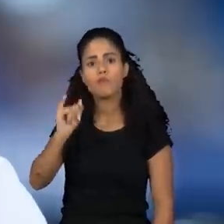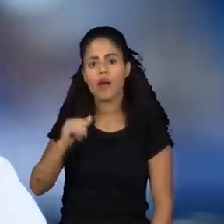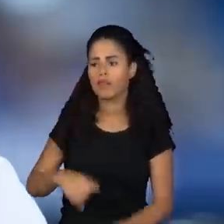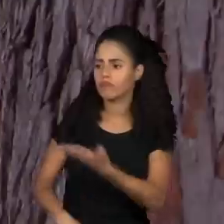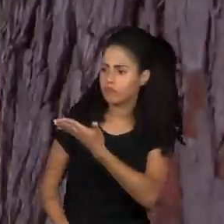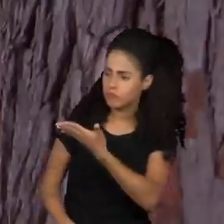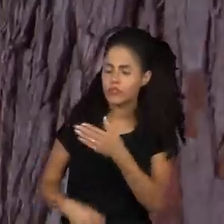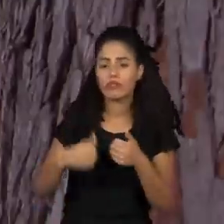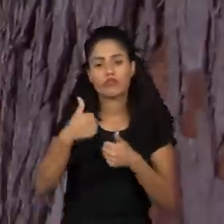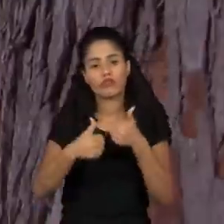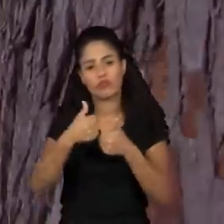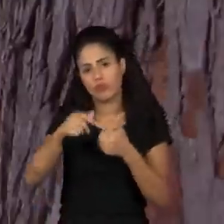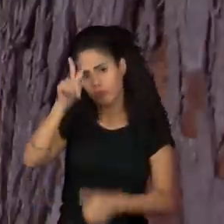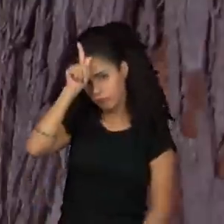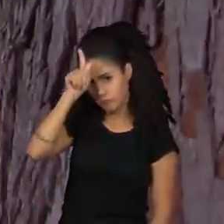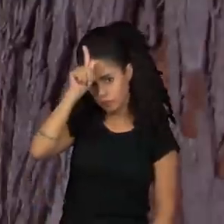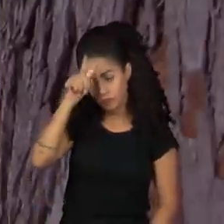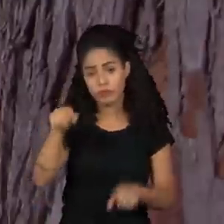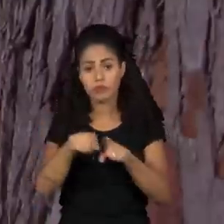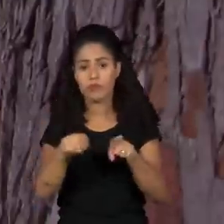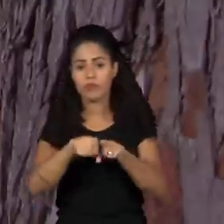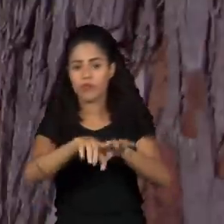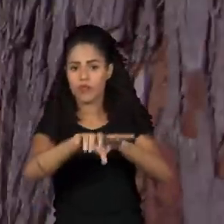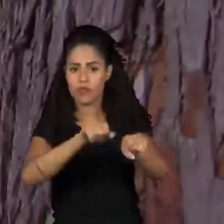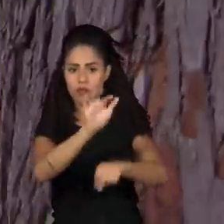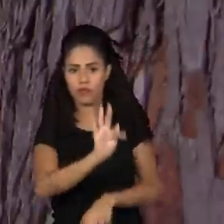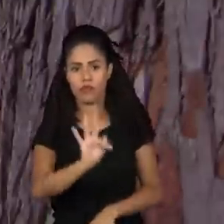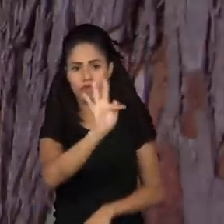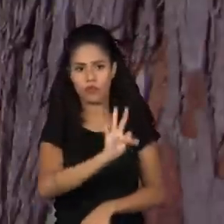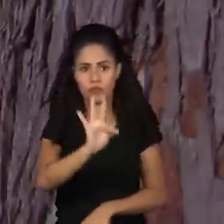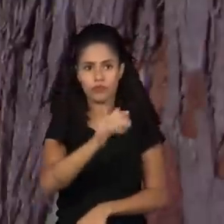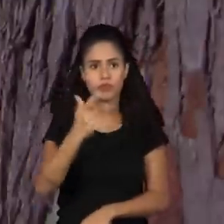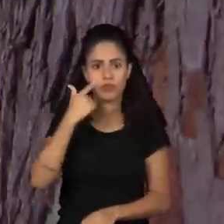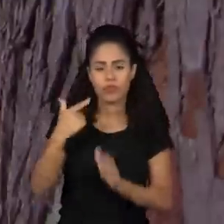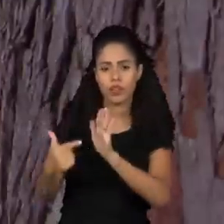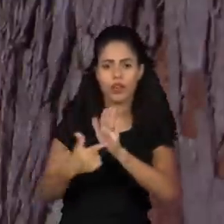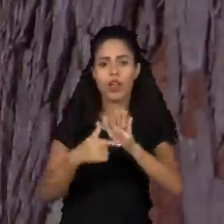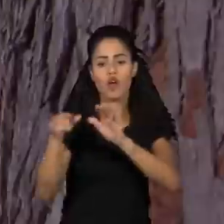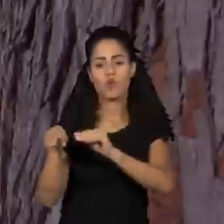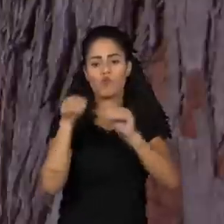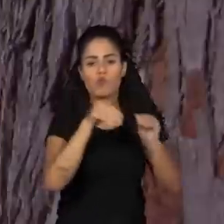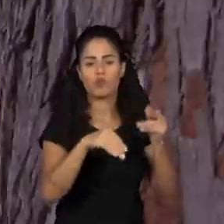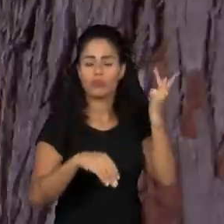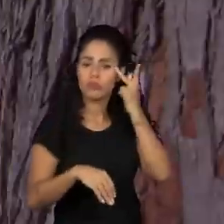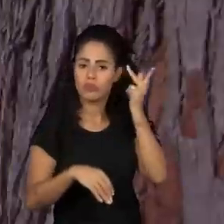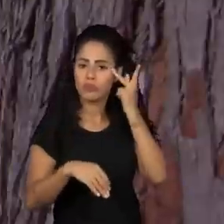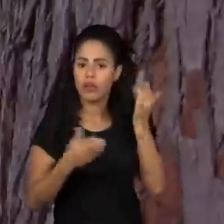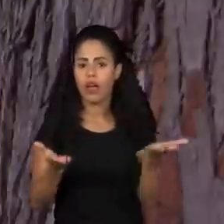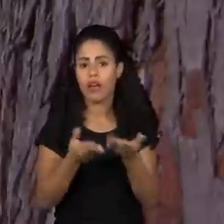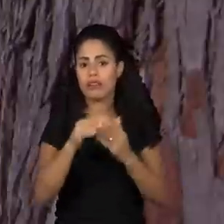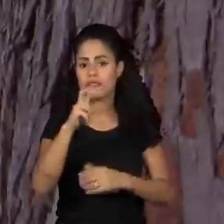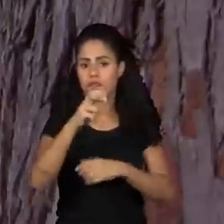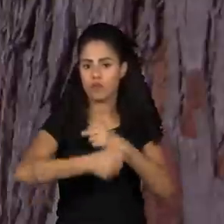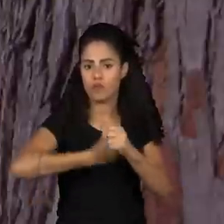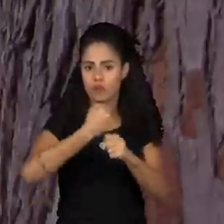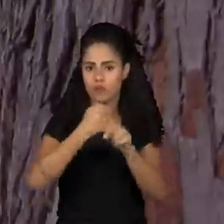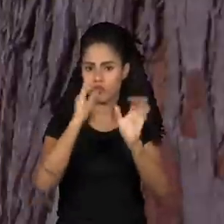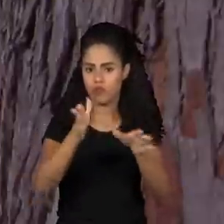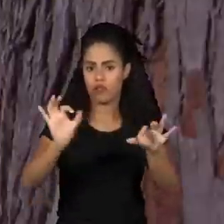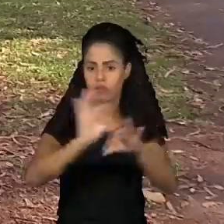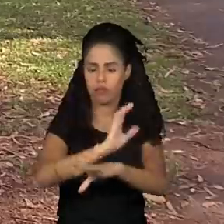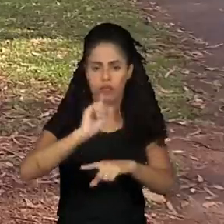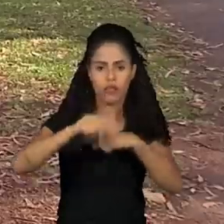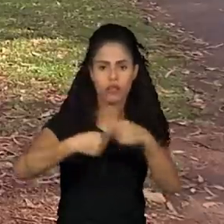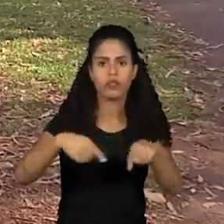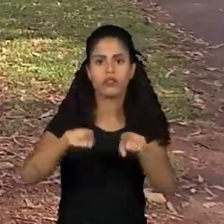alemão. Formado em relações internacionais em Caruaru, mudou para a capital paulista há cinco anos, depois de ter